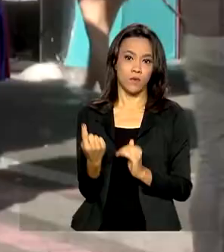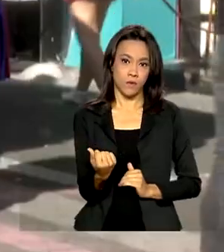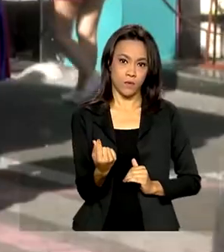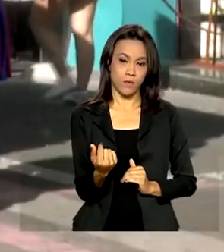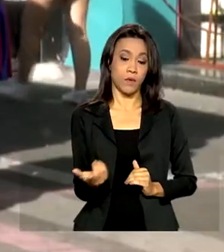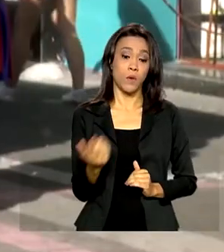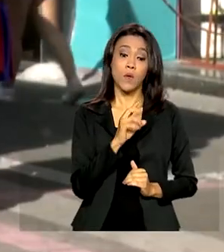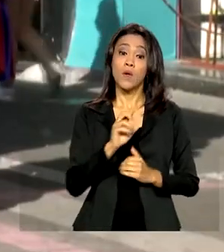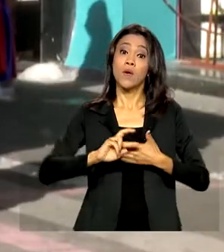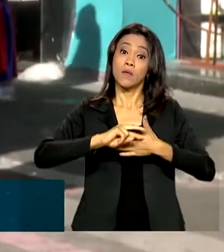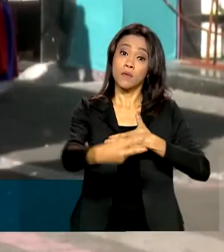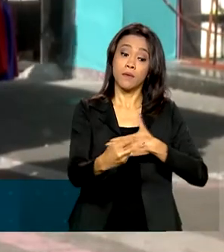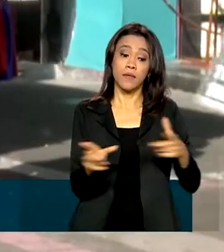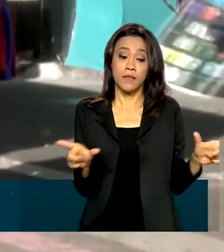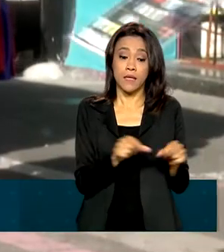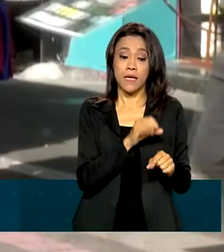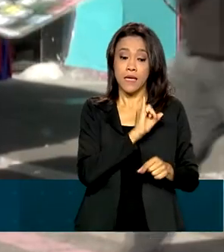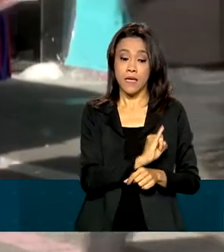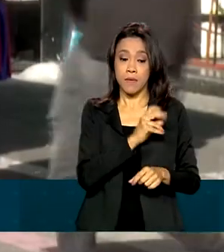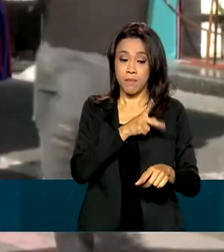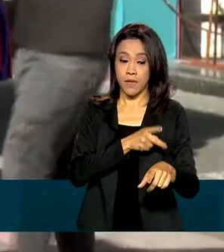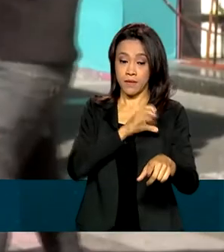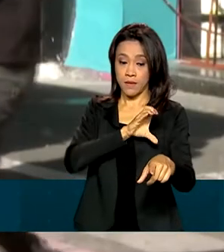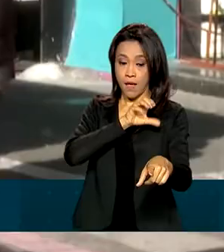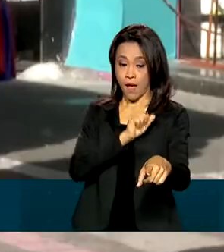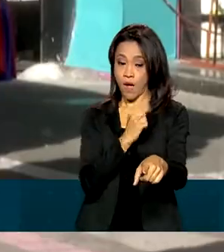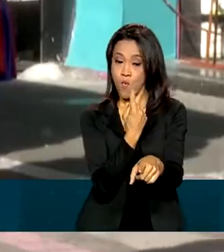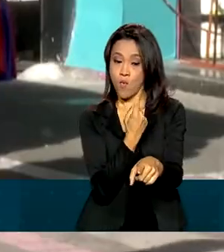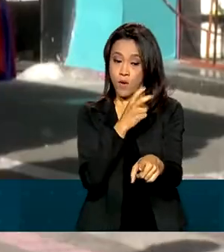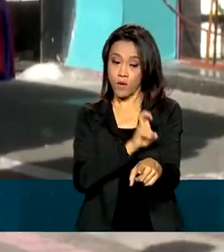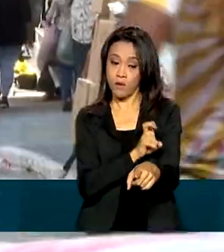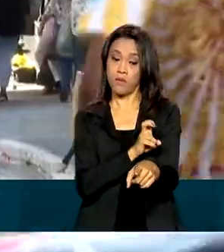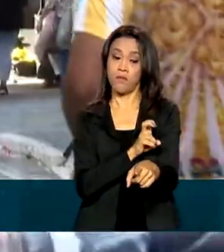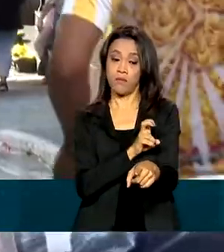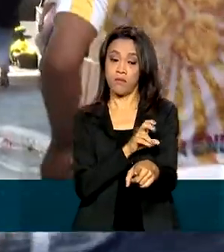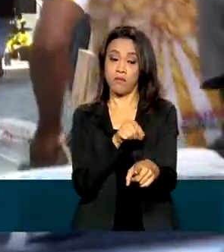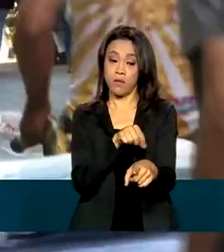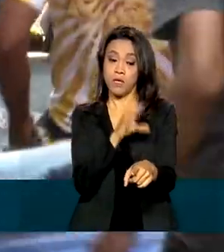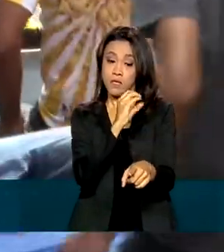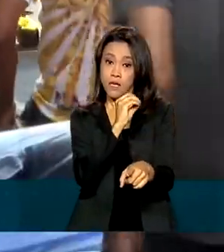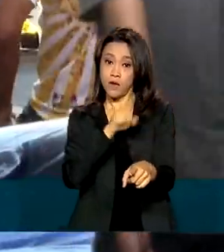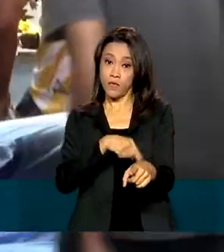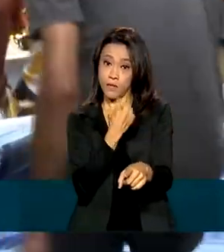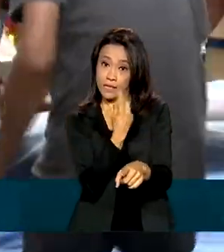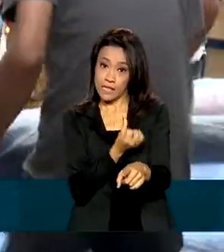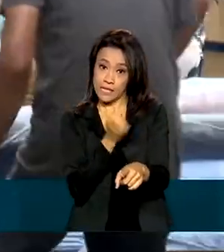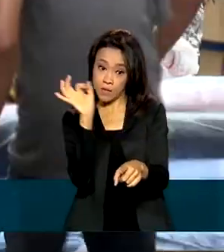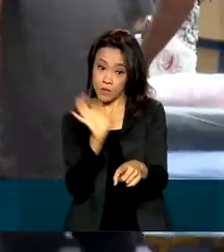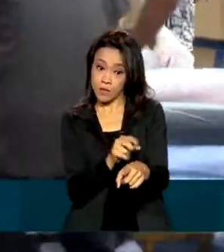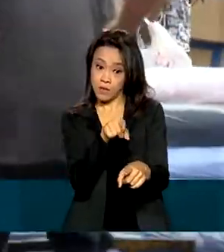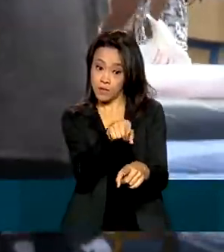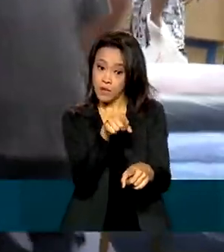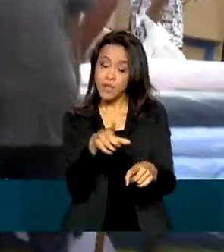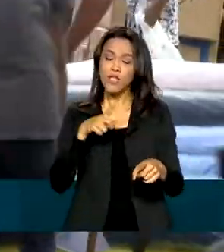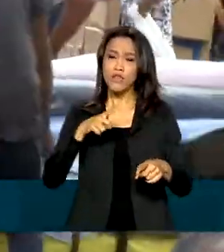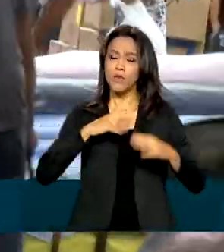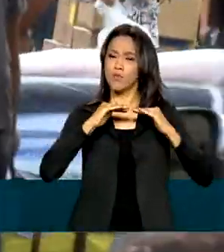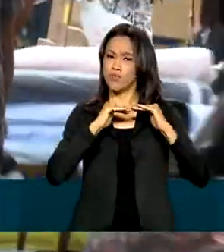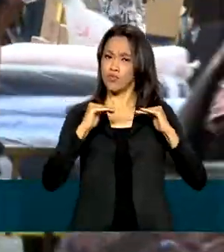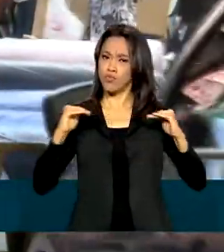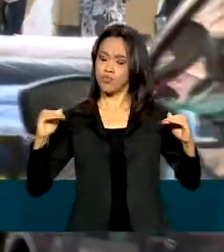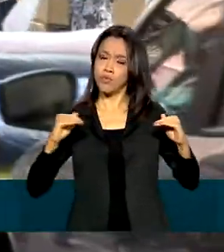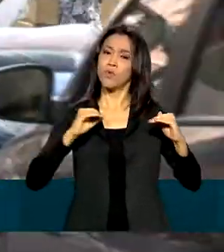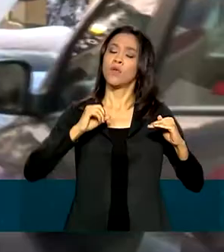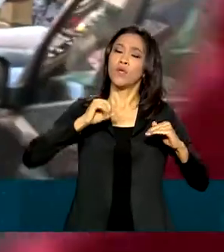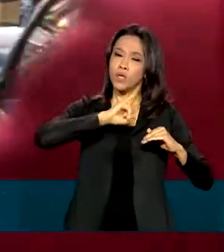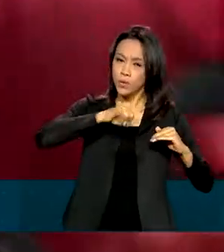foi o IPCA de 0,16, que representa a estabilidade. Lembrando que nós tivemos estabilidade em julho, duas deflações